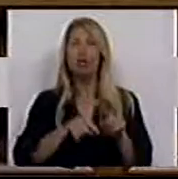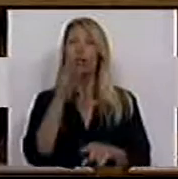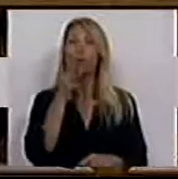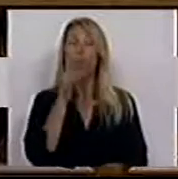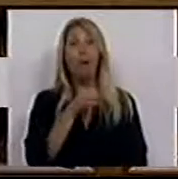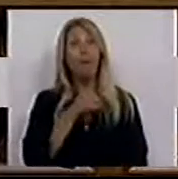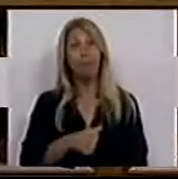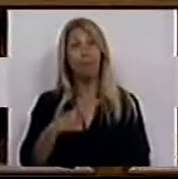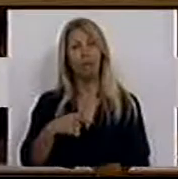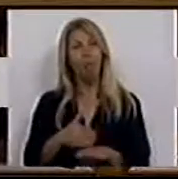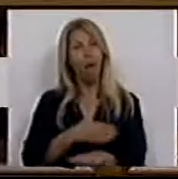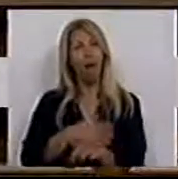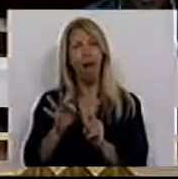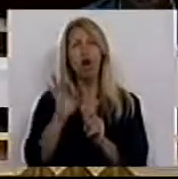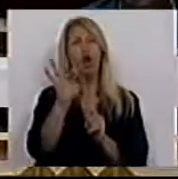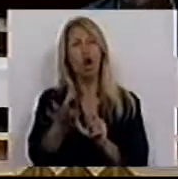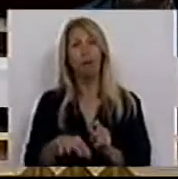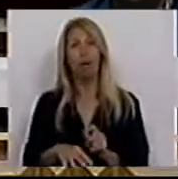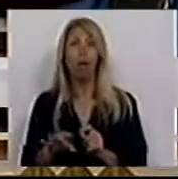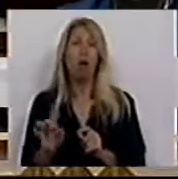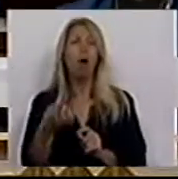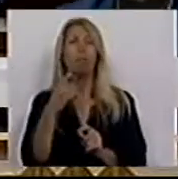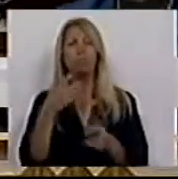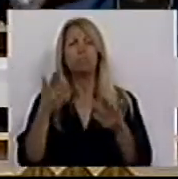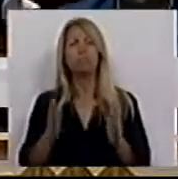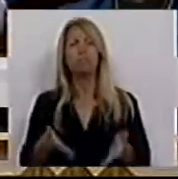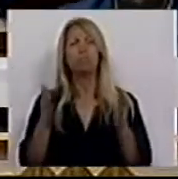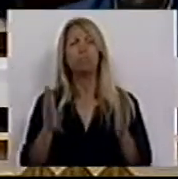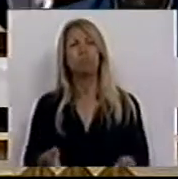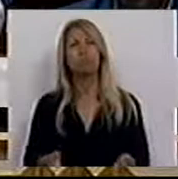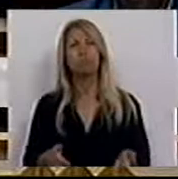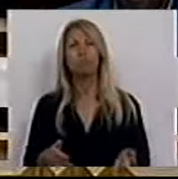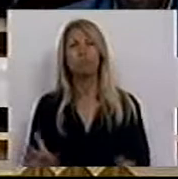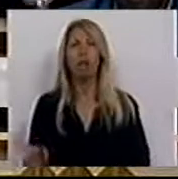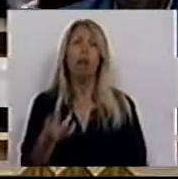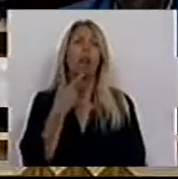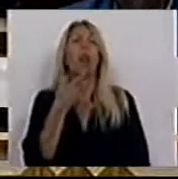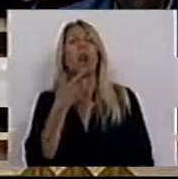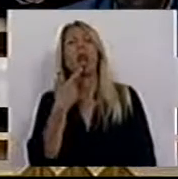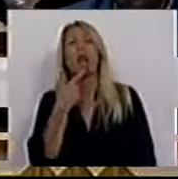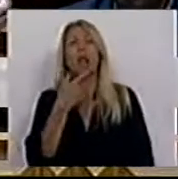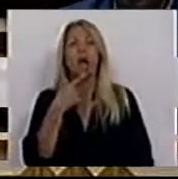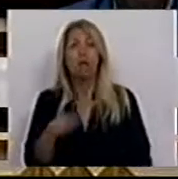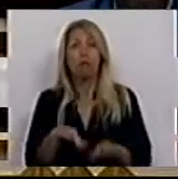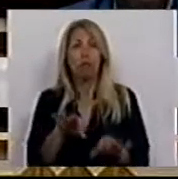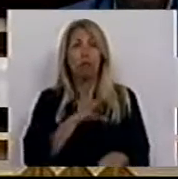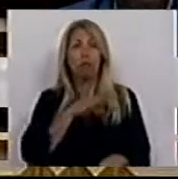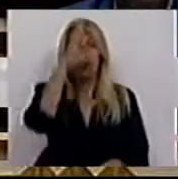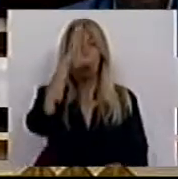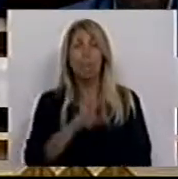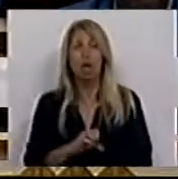Permitam-me uma nota prévia. Talvez seja escusado entrar aqui num tom laudatório do Sr. Ministro da Educação e Ciência